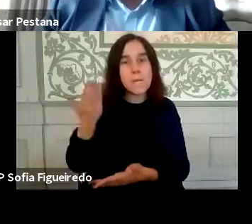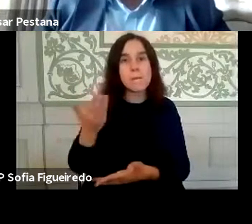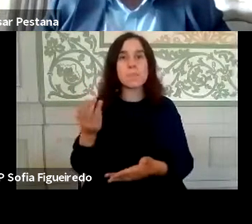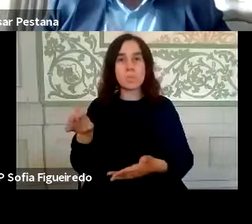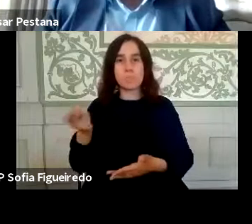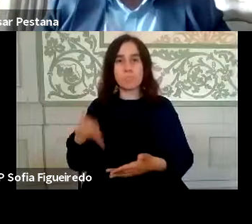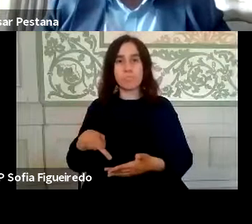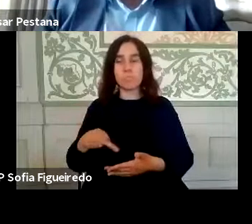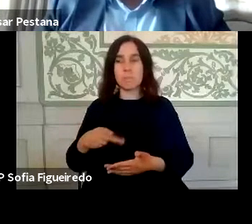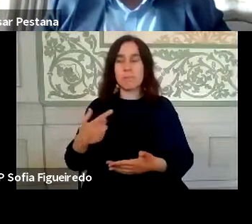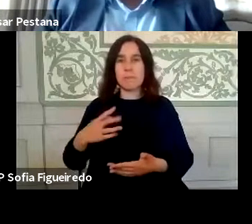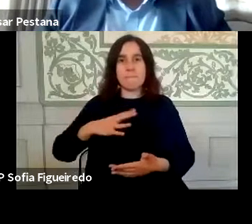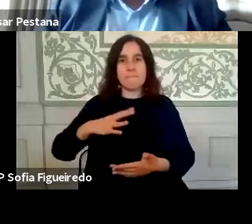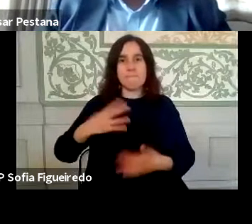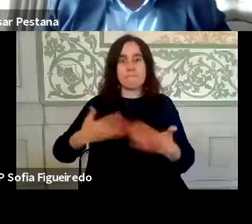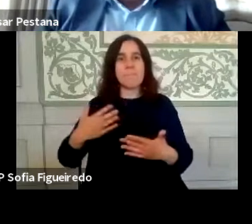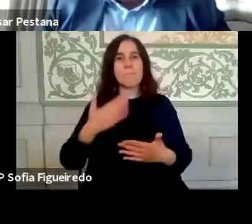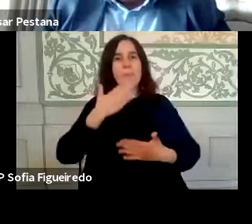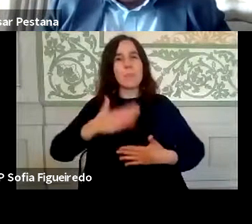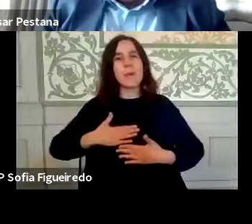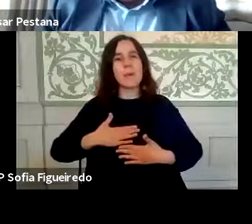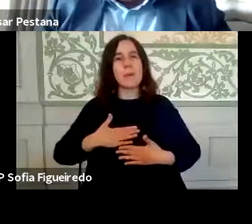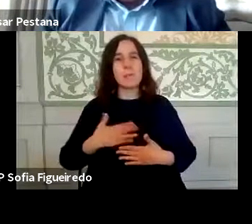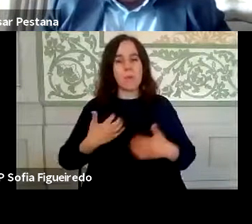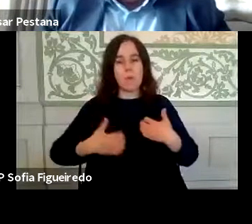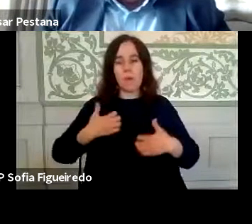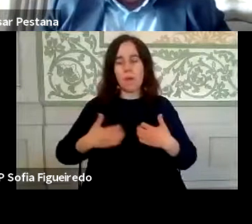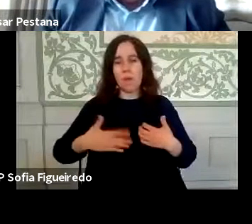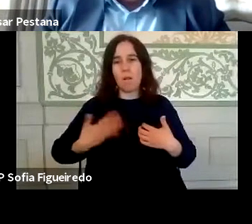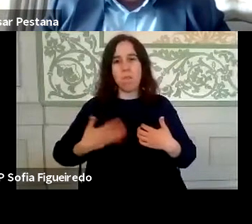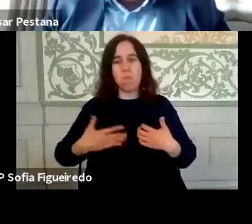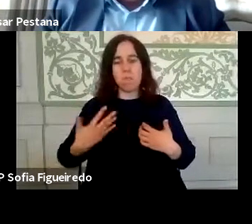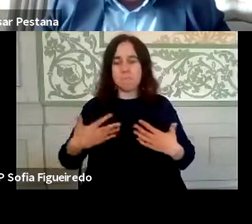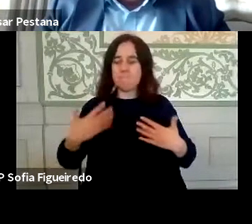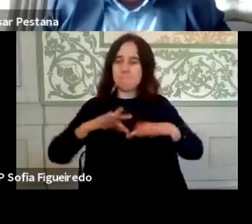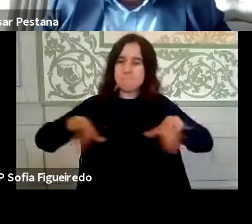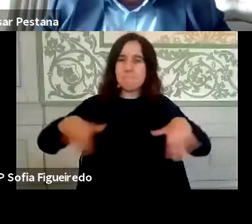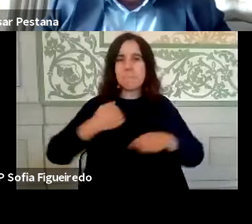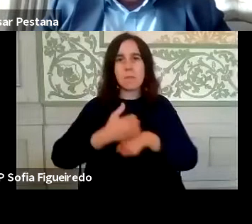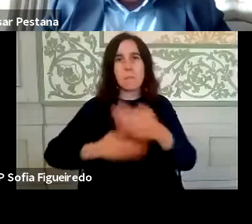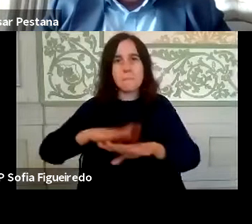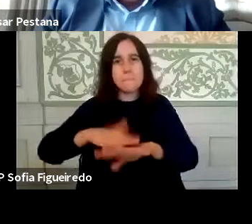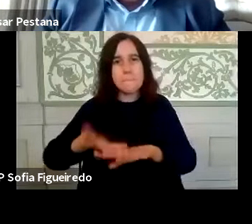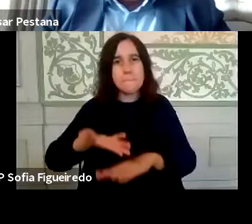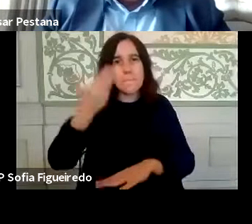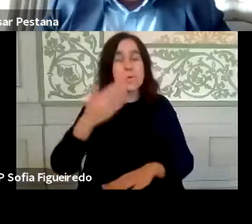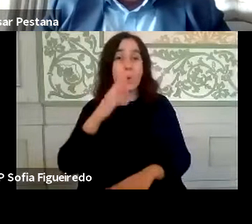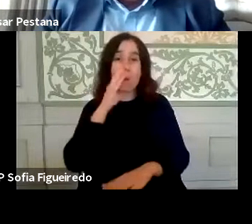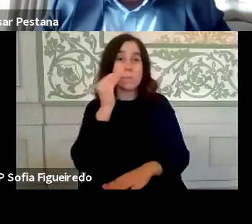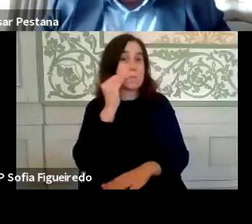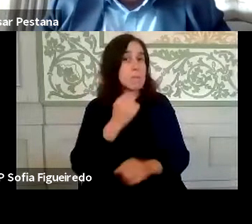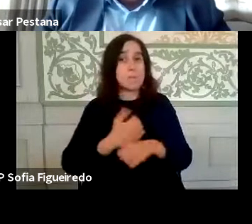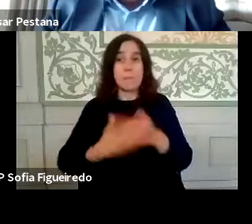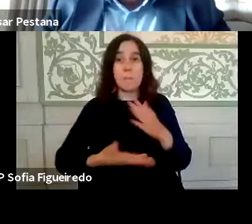empurrou para libertar, há também alguma ansiedade e algum medo para trabalharem mais, ou se estão a trabalhar mais porque os nossos sistemas de gestão e